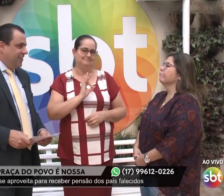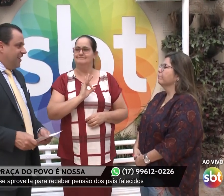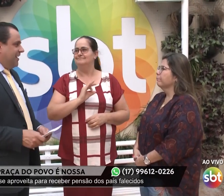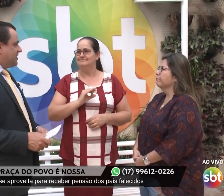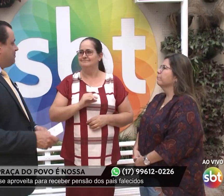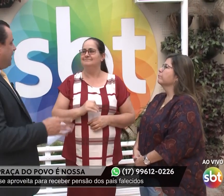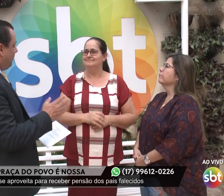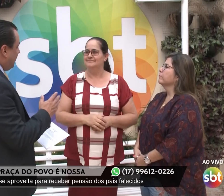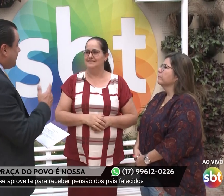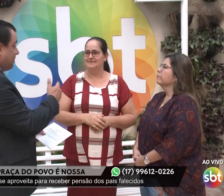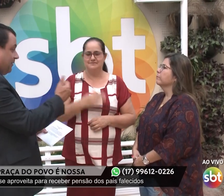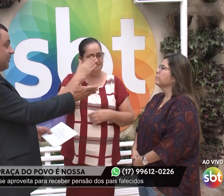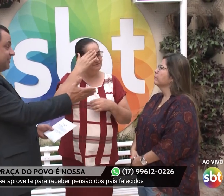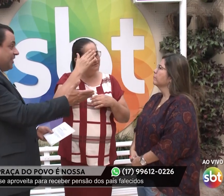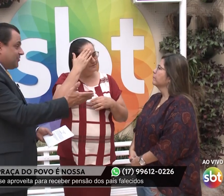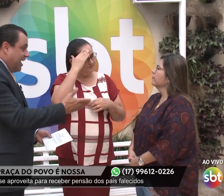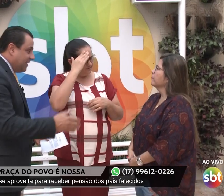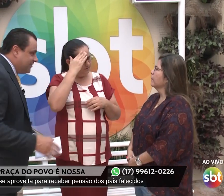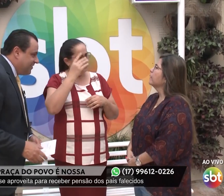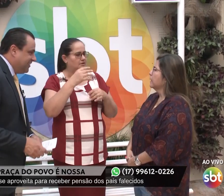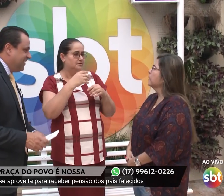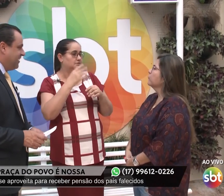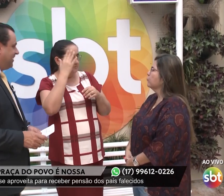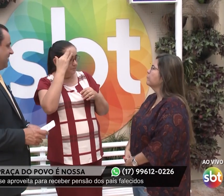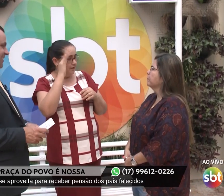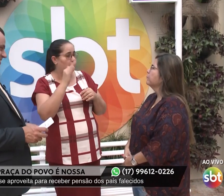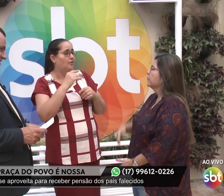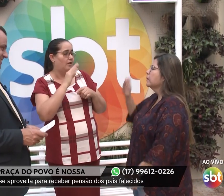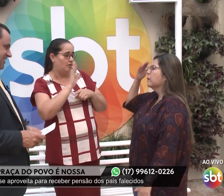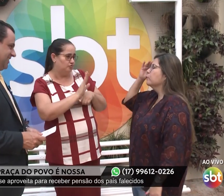isso, espero que eu tenha ajudado.